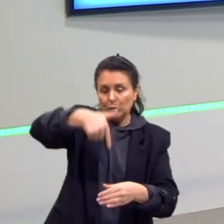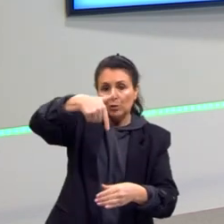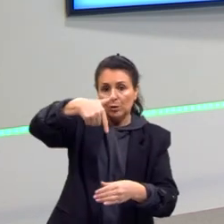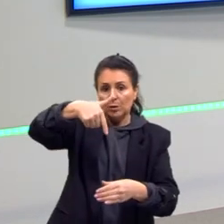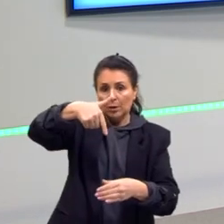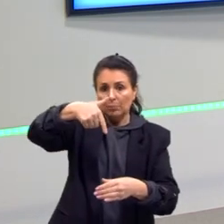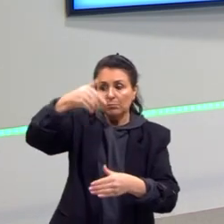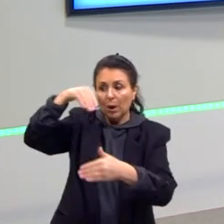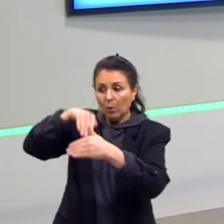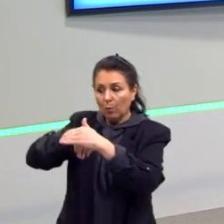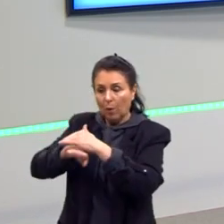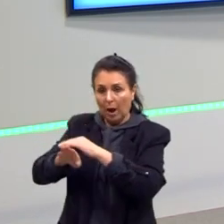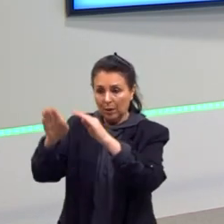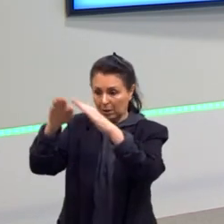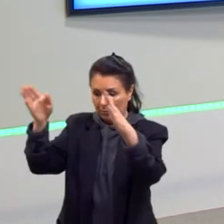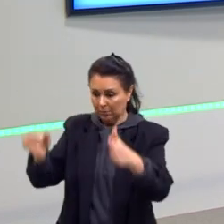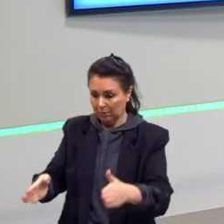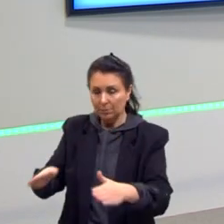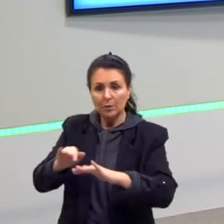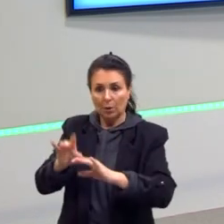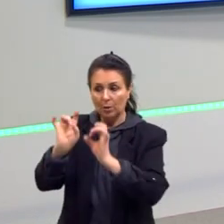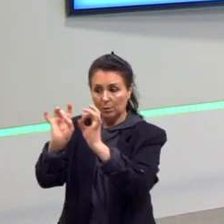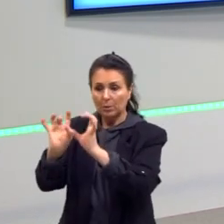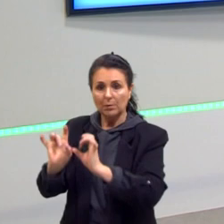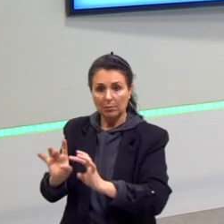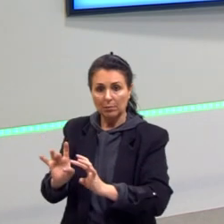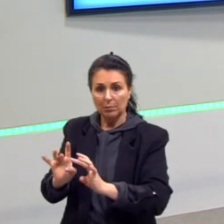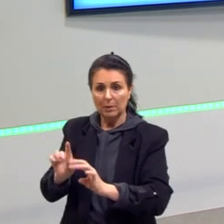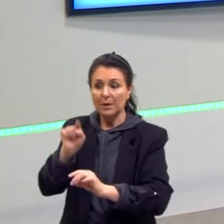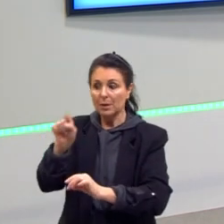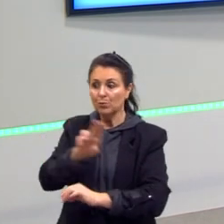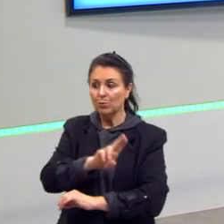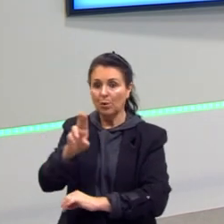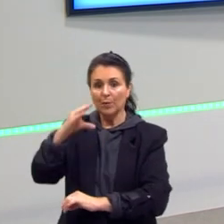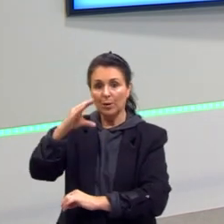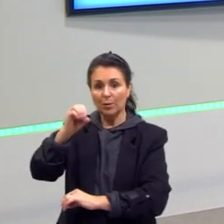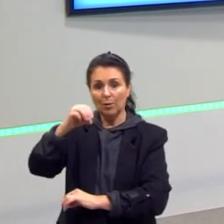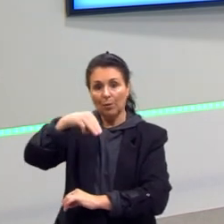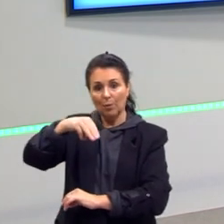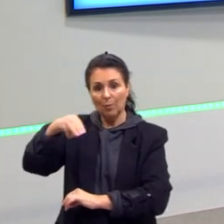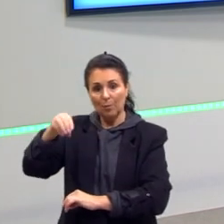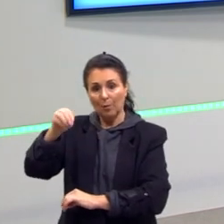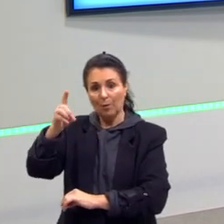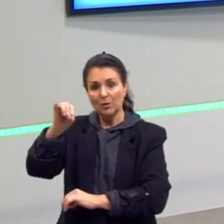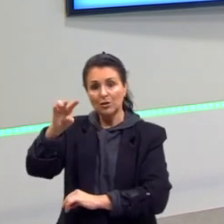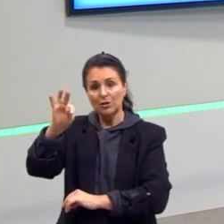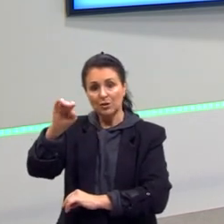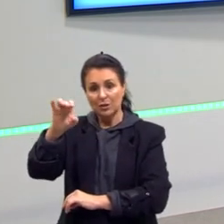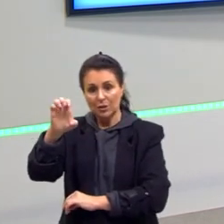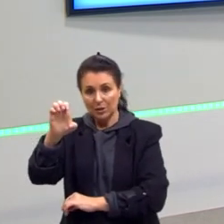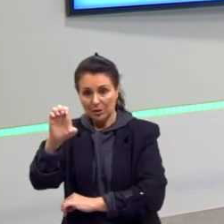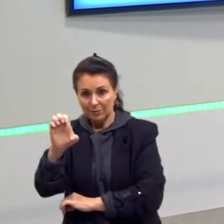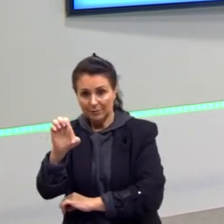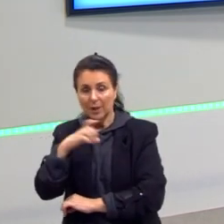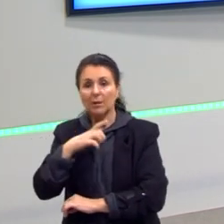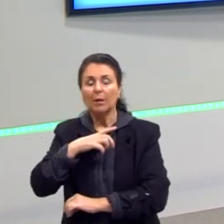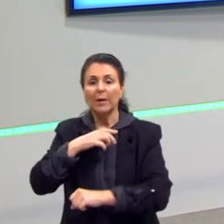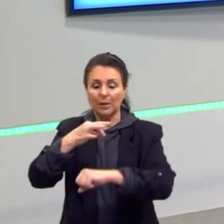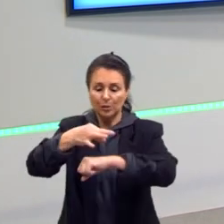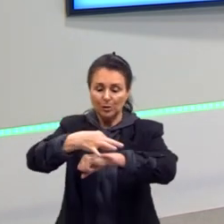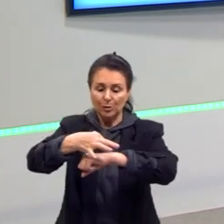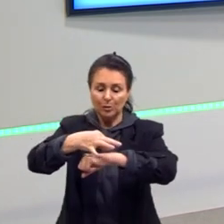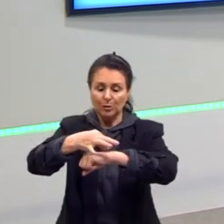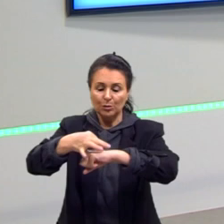garrafo, coloco lá nos barris e vendo. Isso é uma commodity. A soja, por exemplo, é uma commodity. Eu pego,